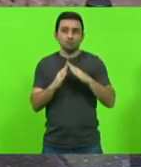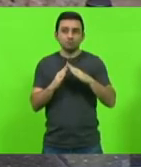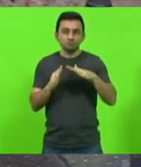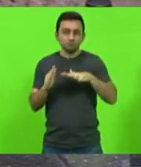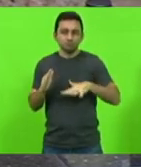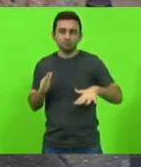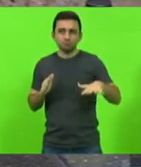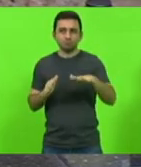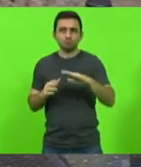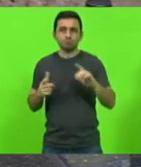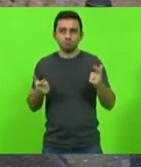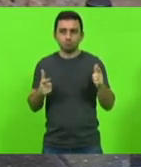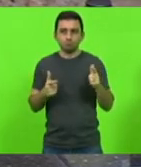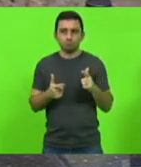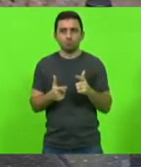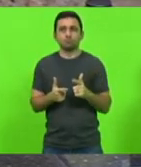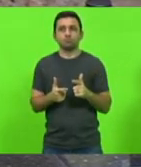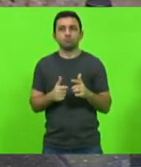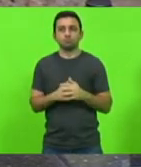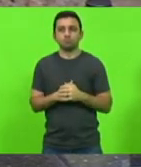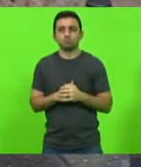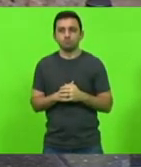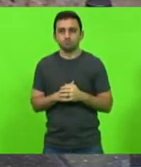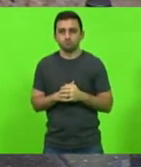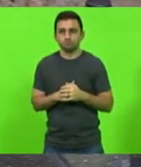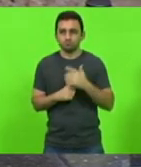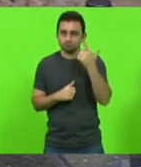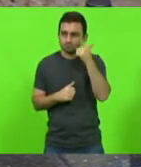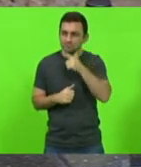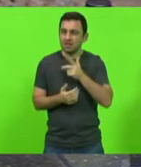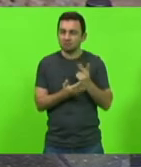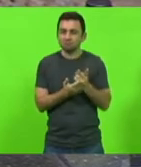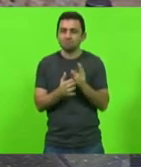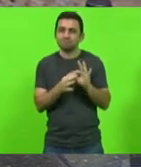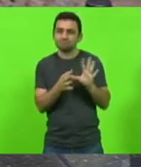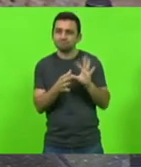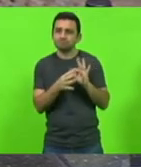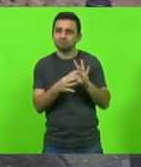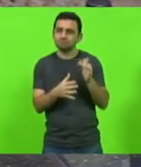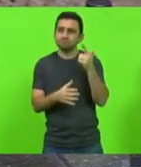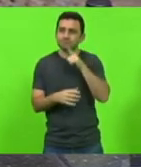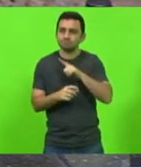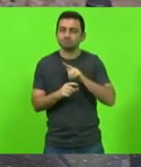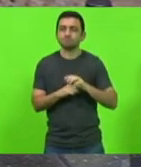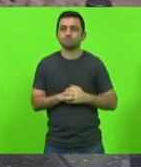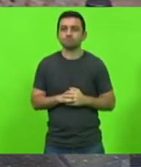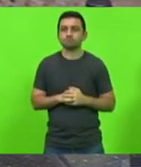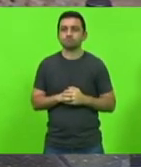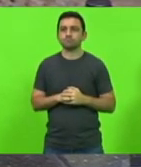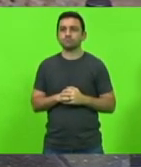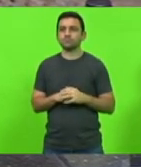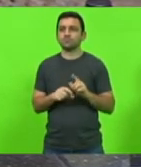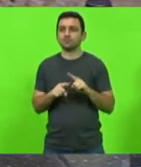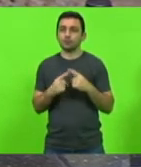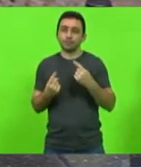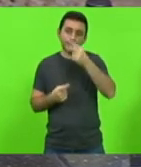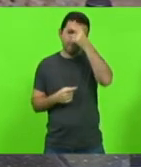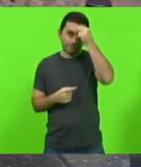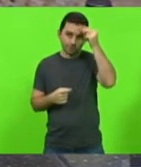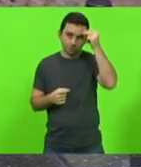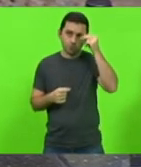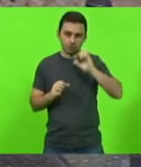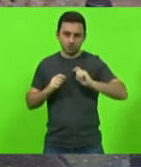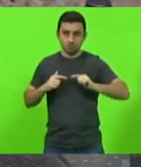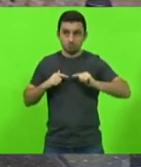sendo tendo camas e leitos disponíveis já então o prefeito vai lá toma